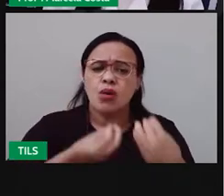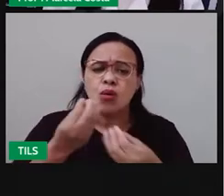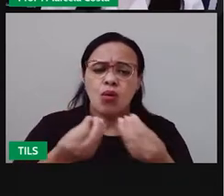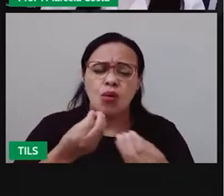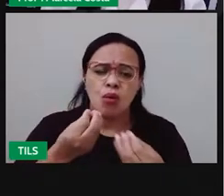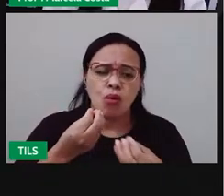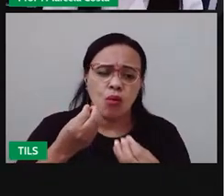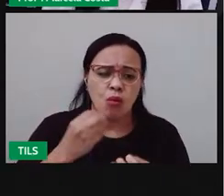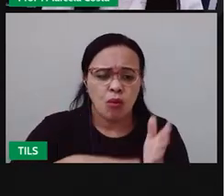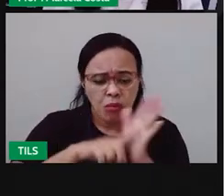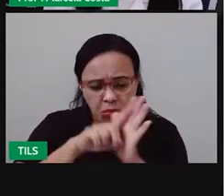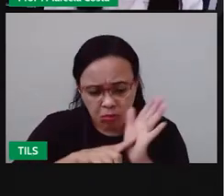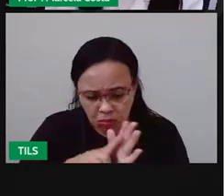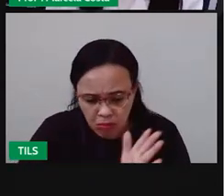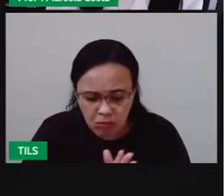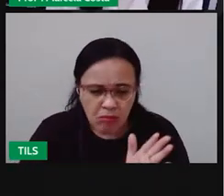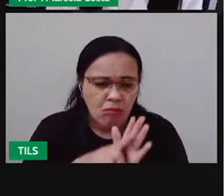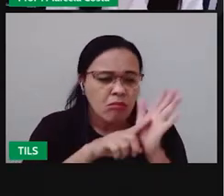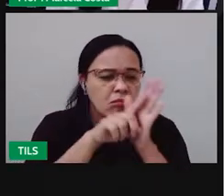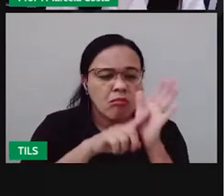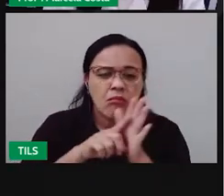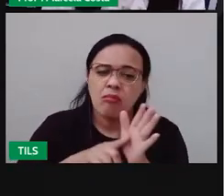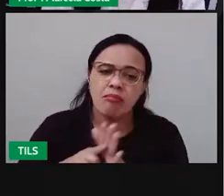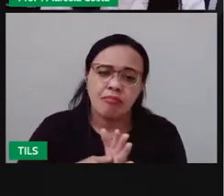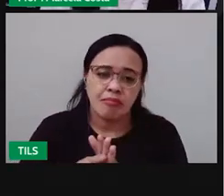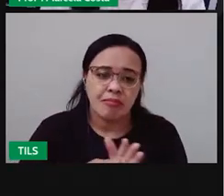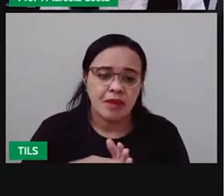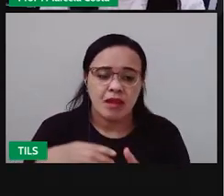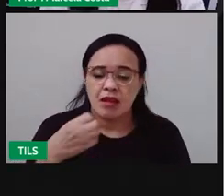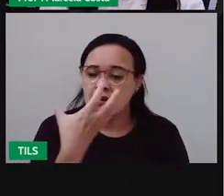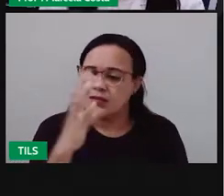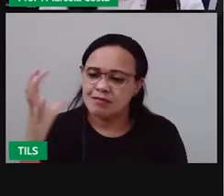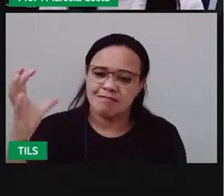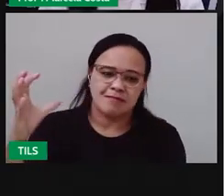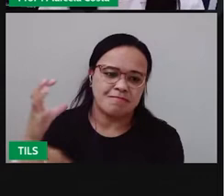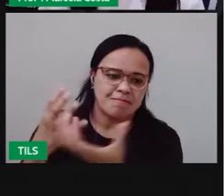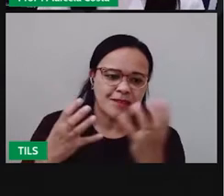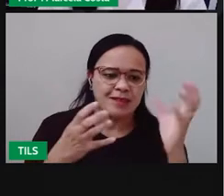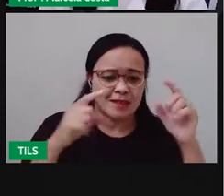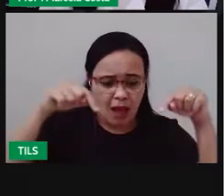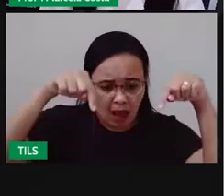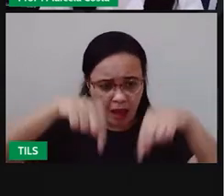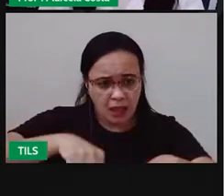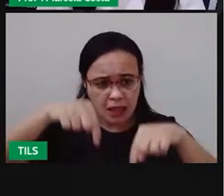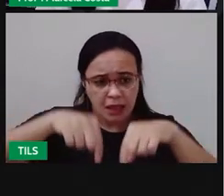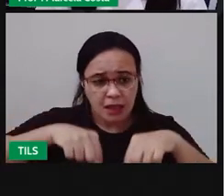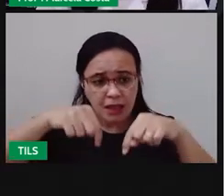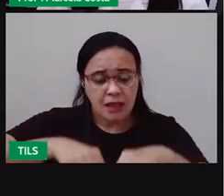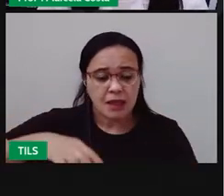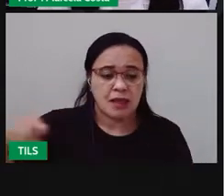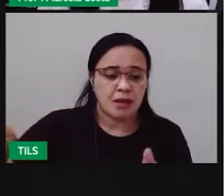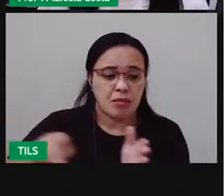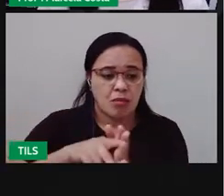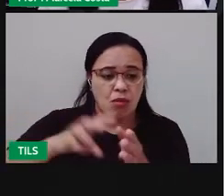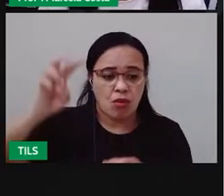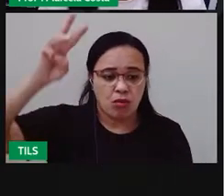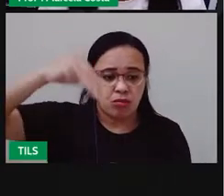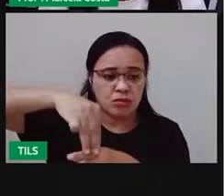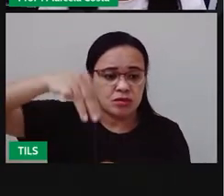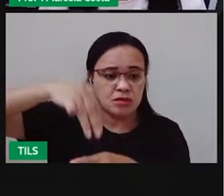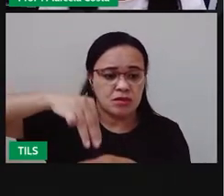município, observando por meio de um aplicativo. que é o aplicativo Google